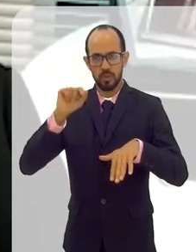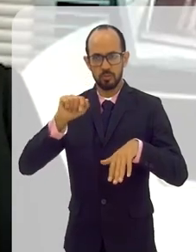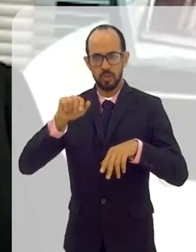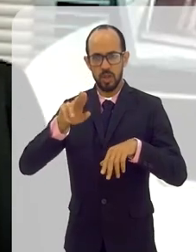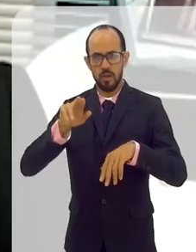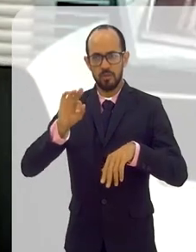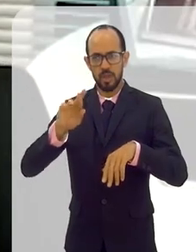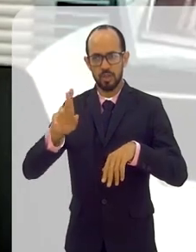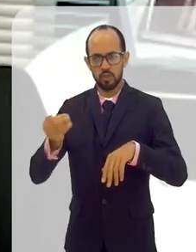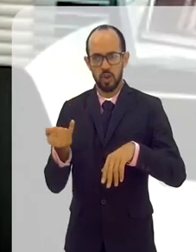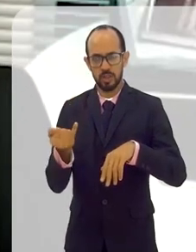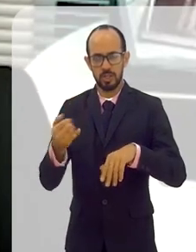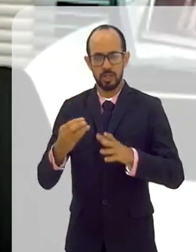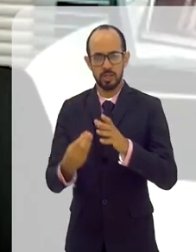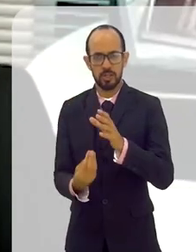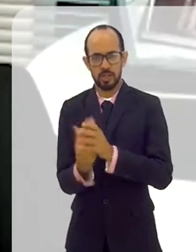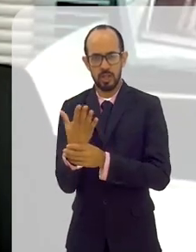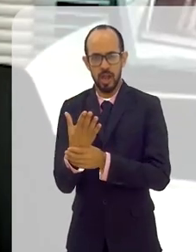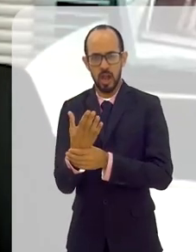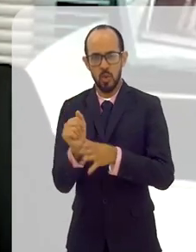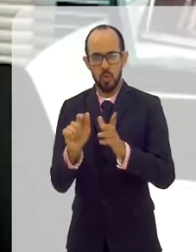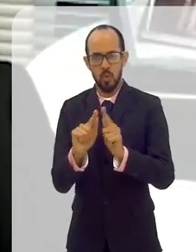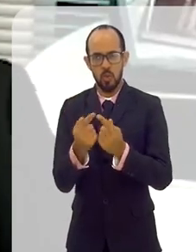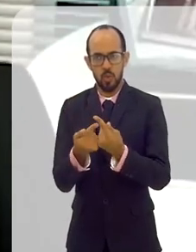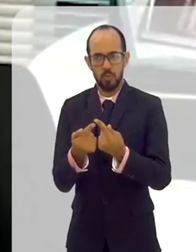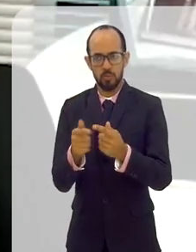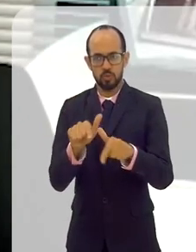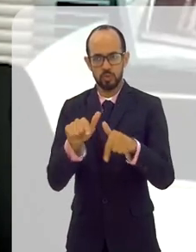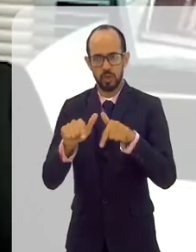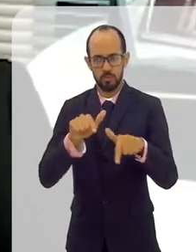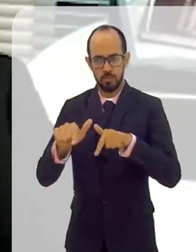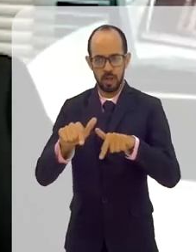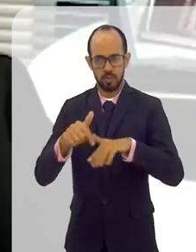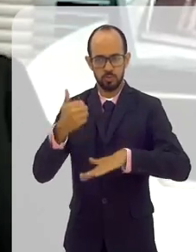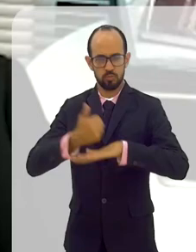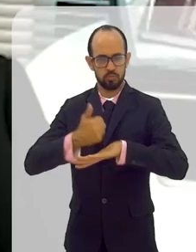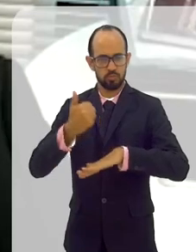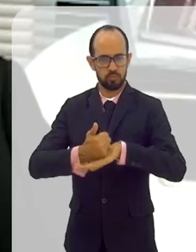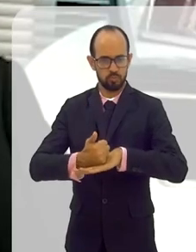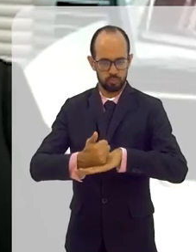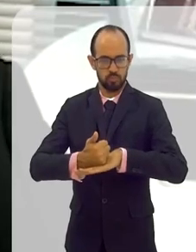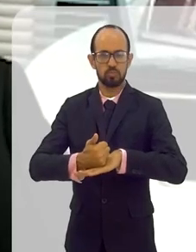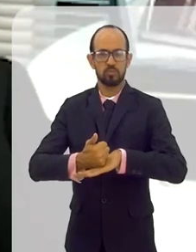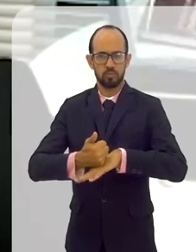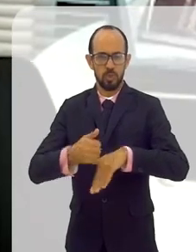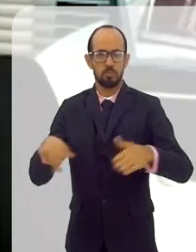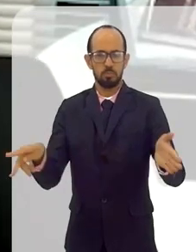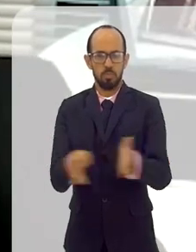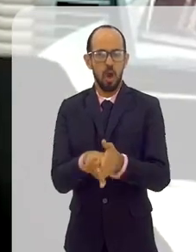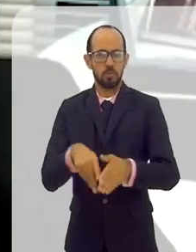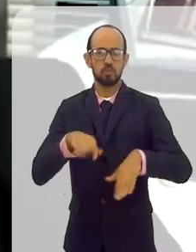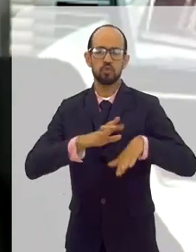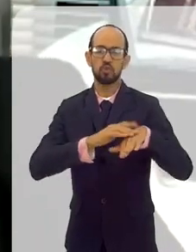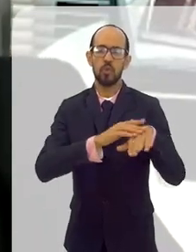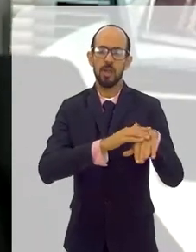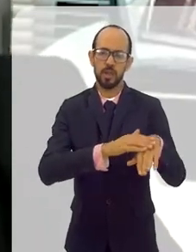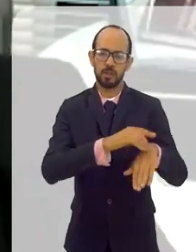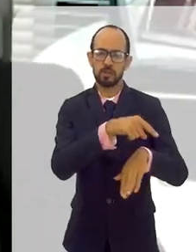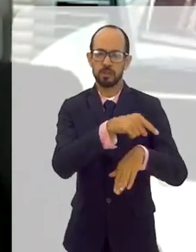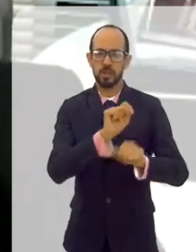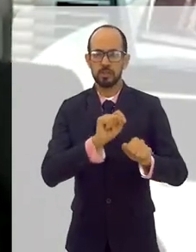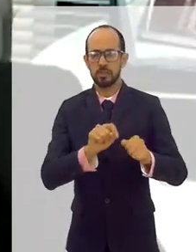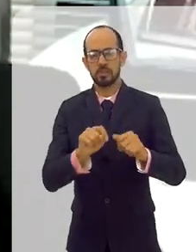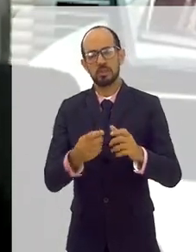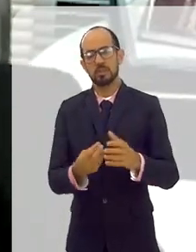UFRJ criar um grupo de trabalho de especialistas epidemiologistas e infectologistas num primeiro momento,